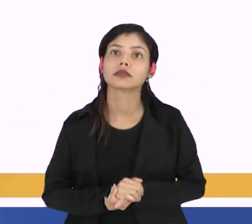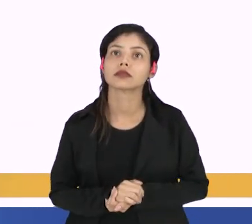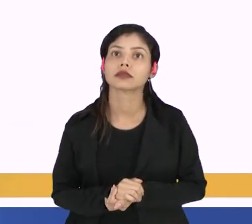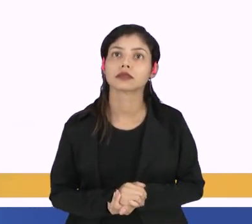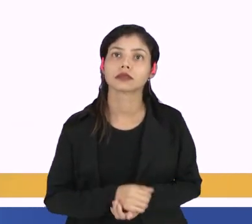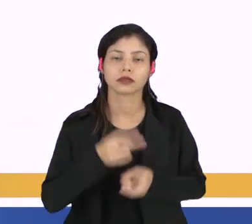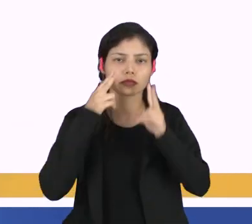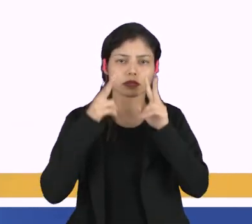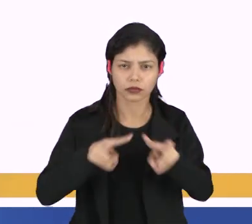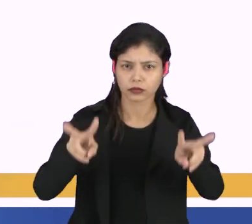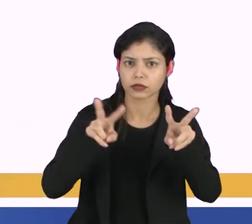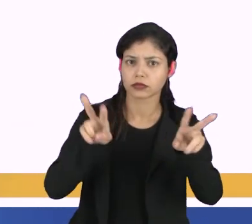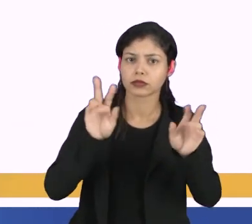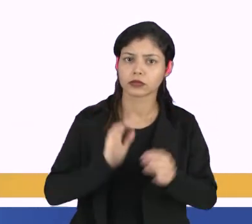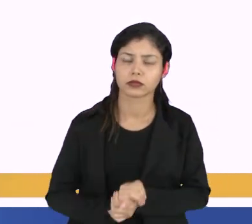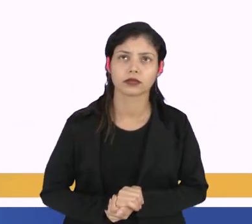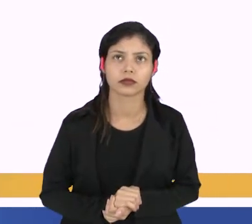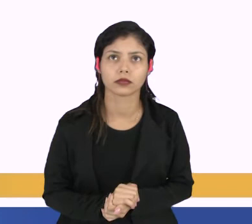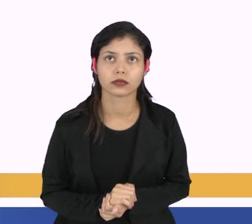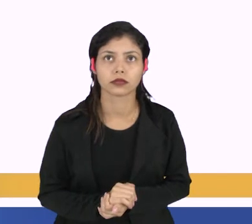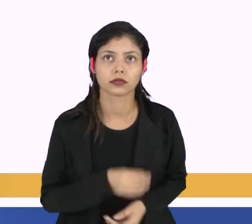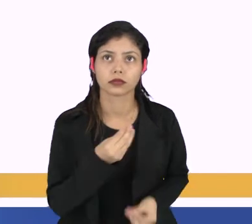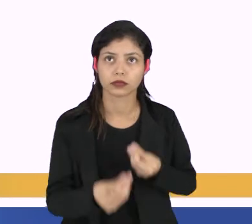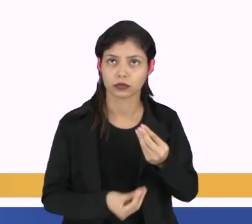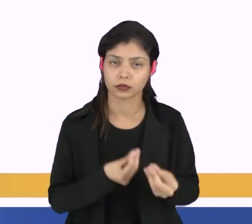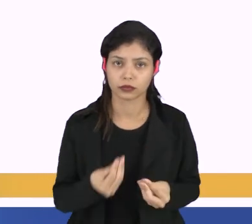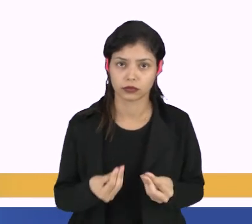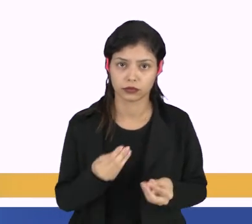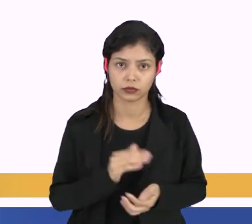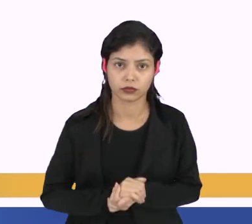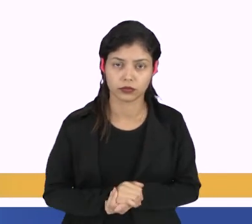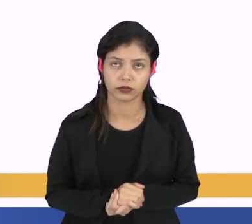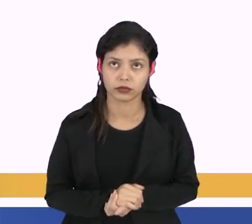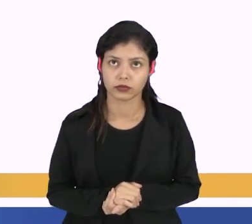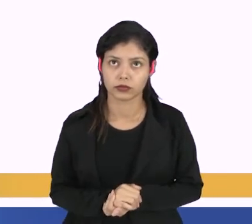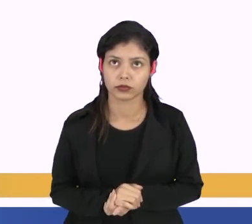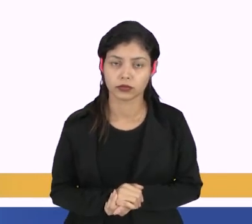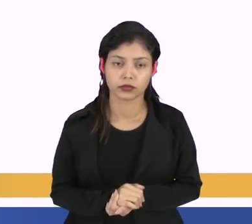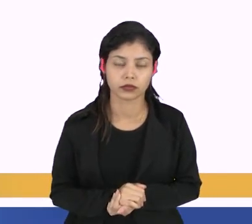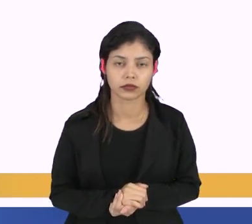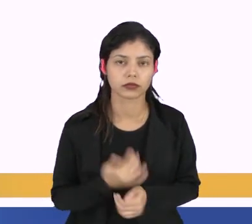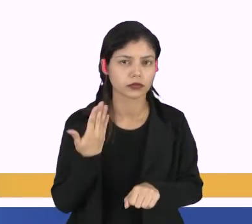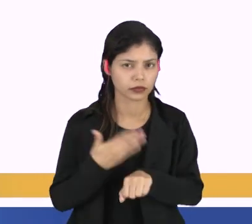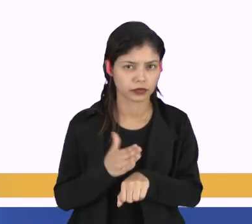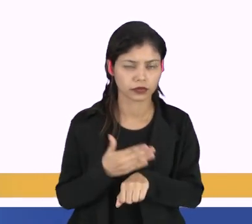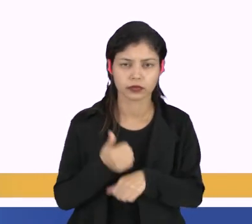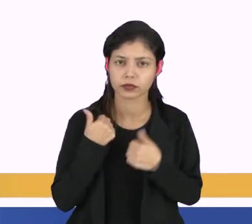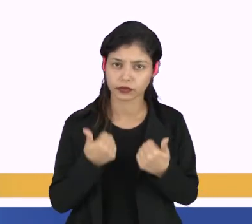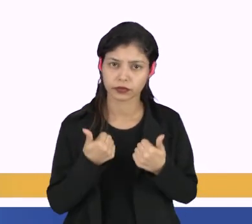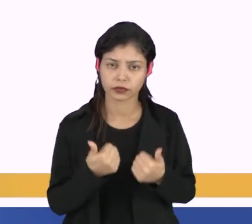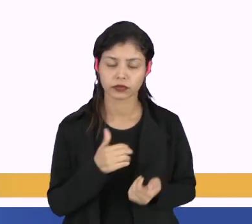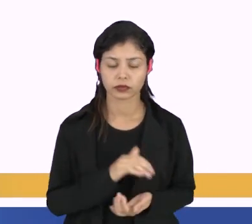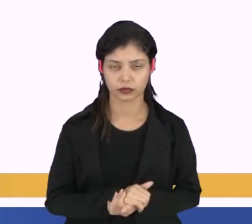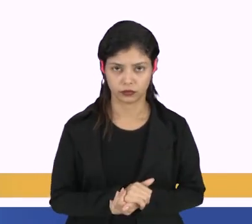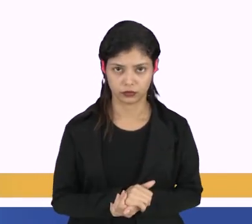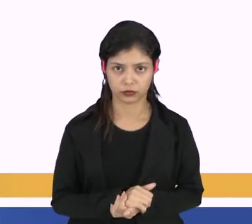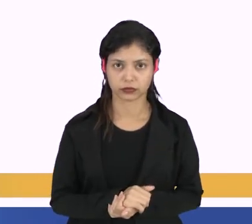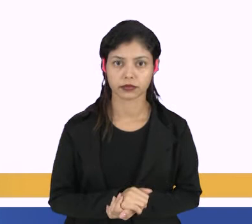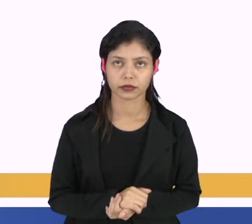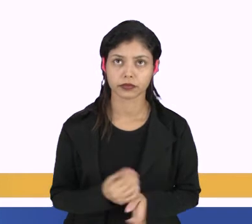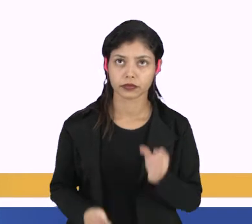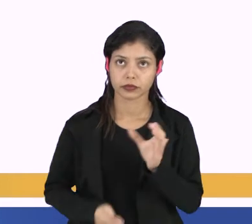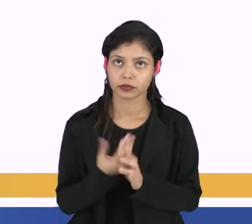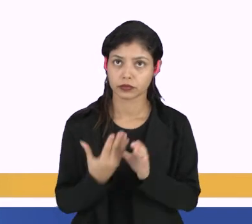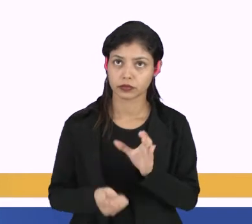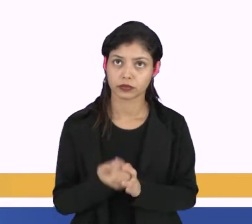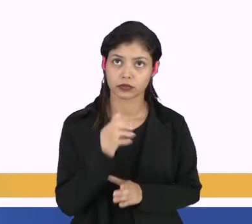para vocês visualizarem como achar esse resultado na prática. Então nós temos aí o produto de